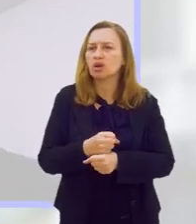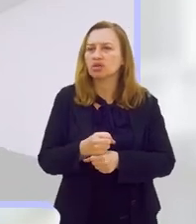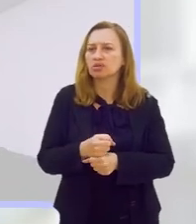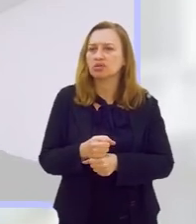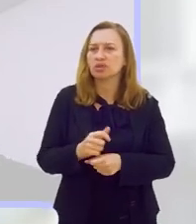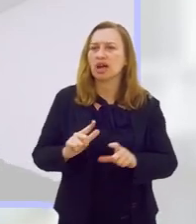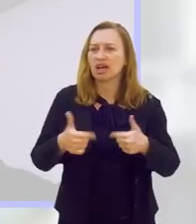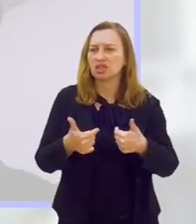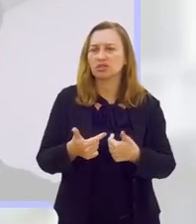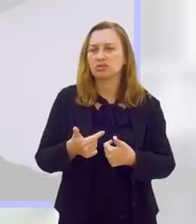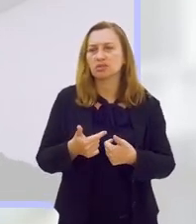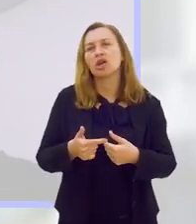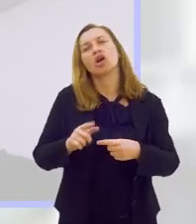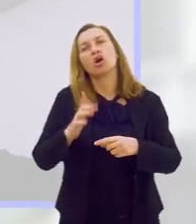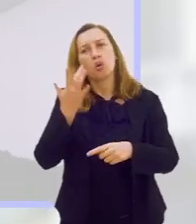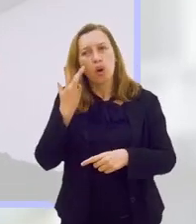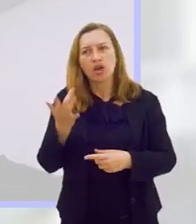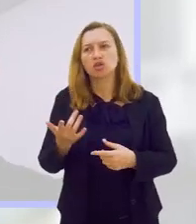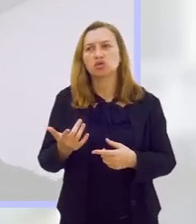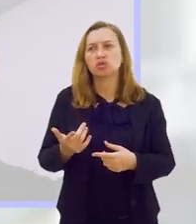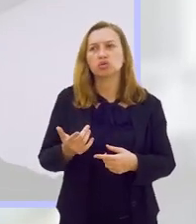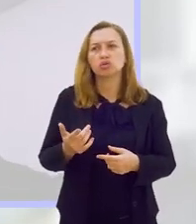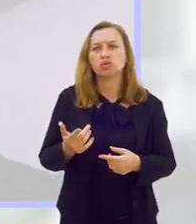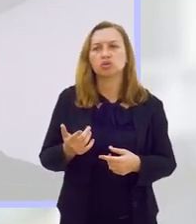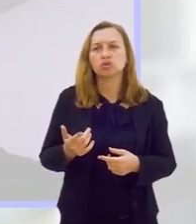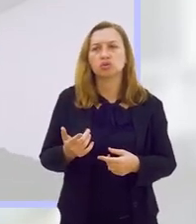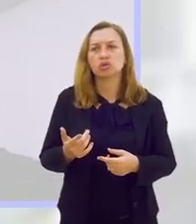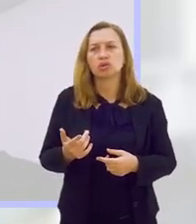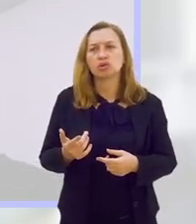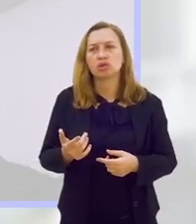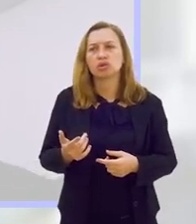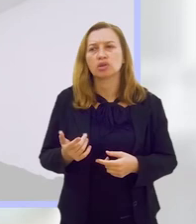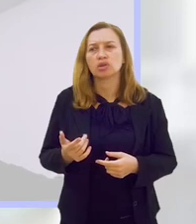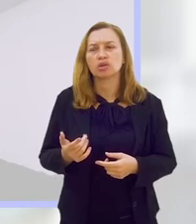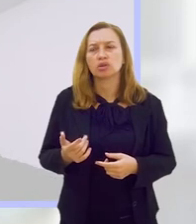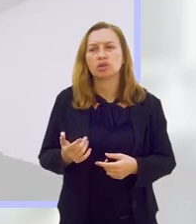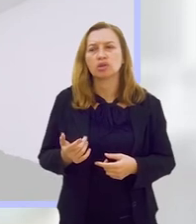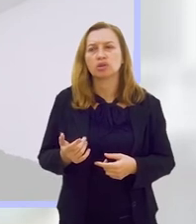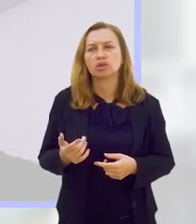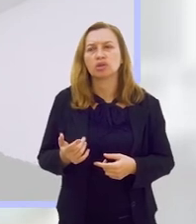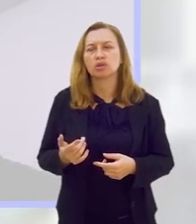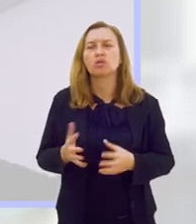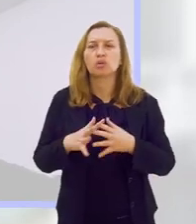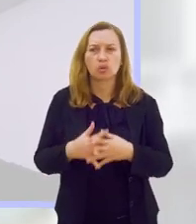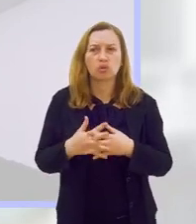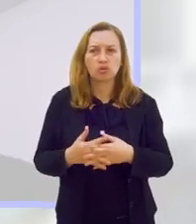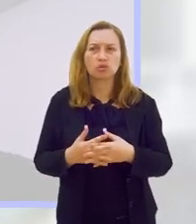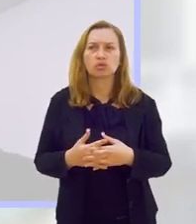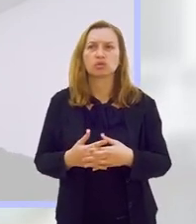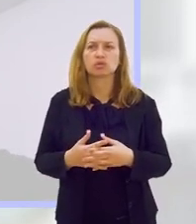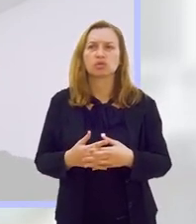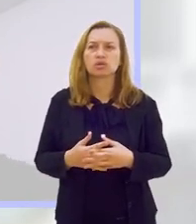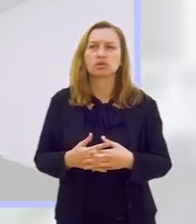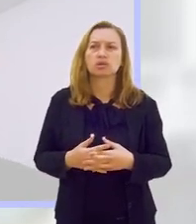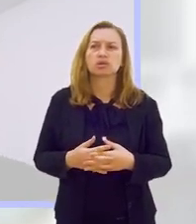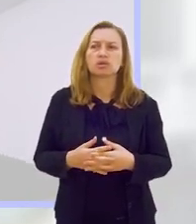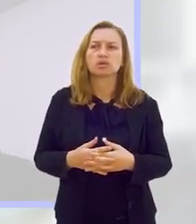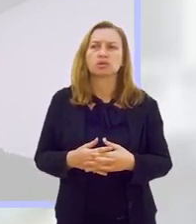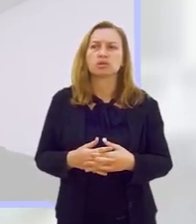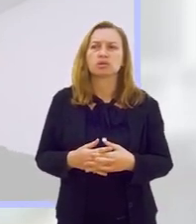primeiro ano funciona, sabe? Eu acho que isso é muito complicado,